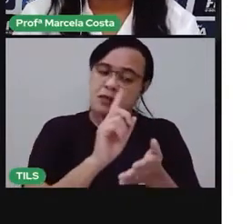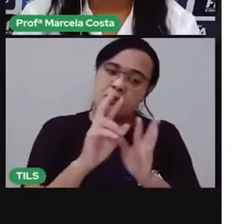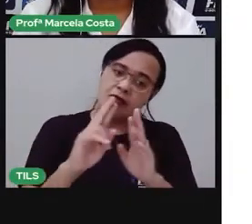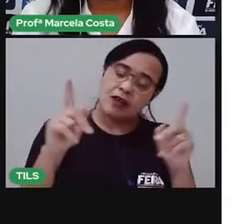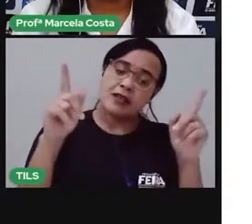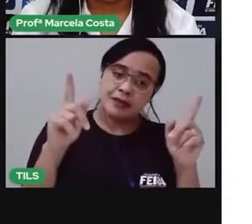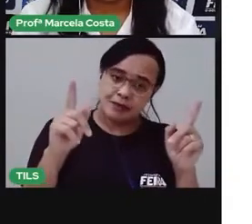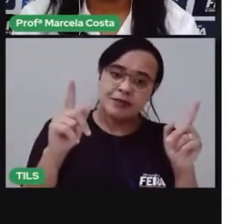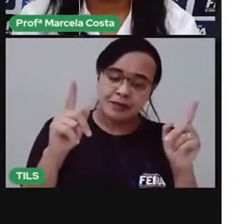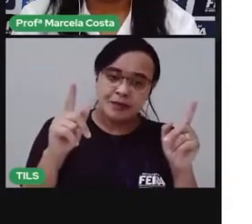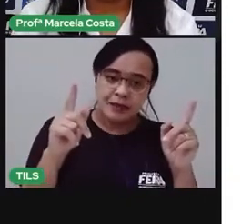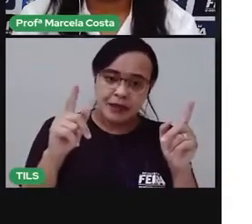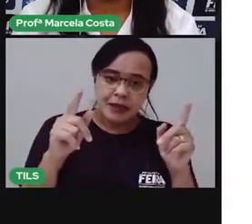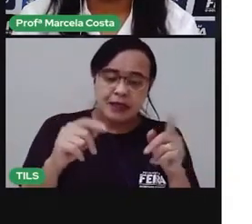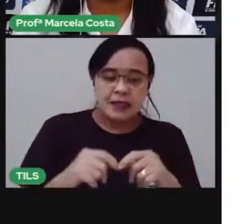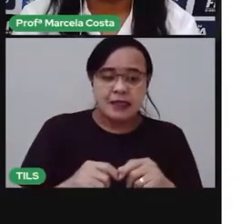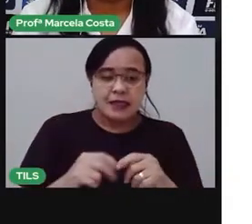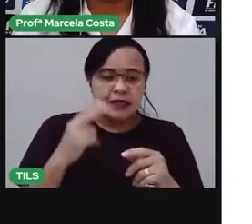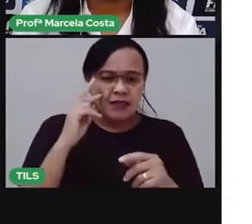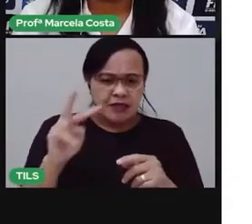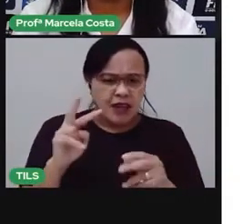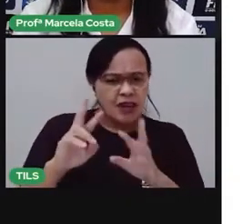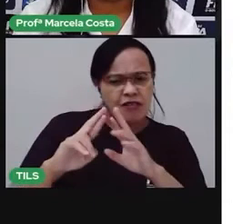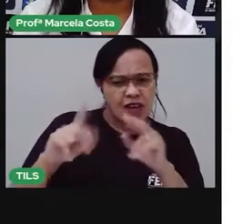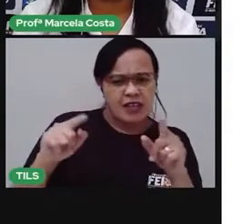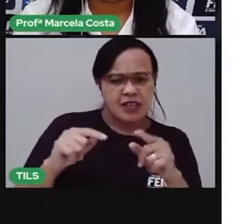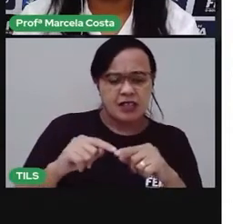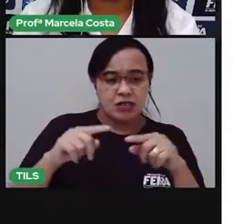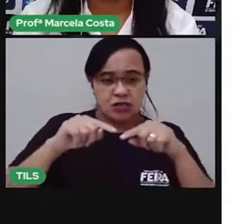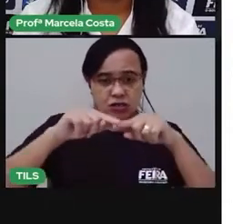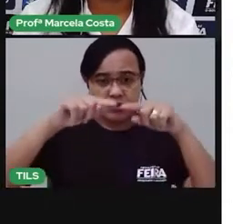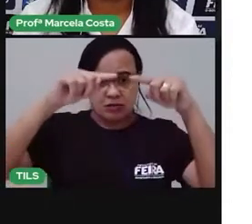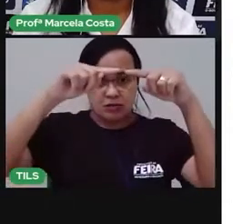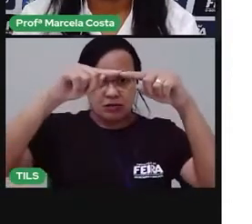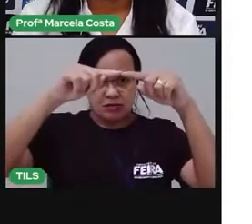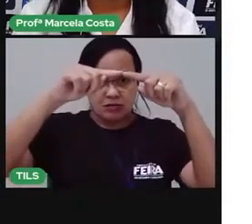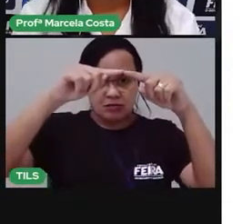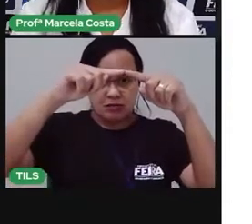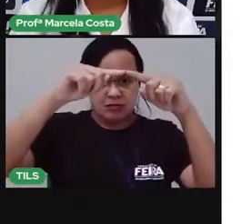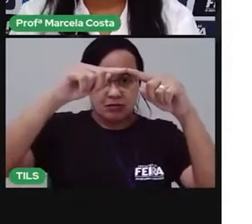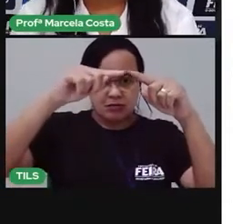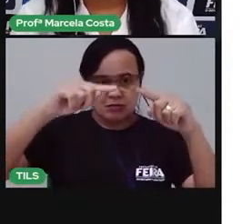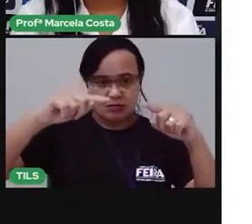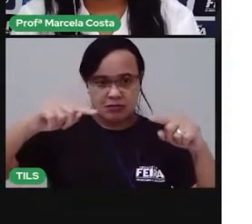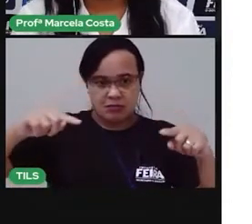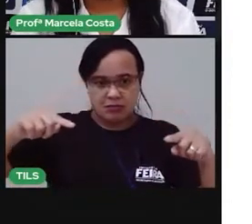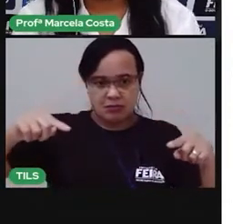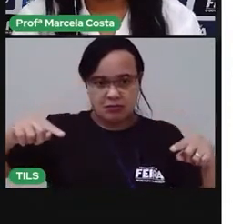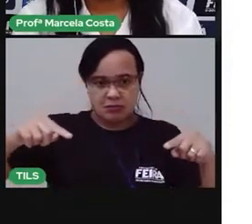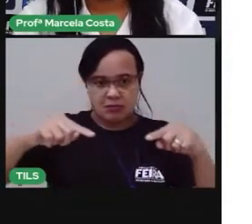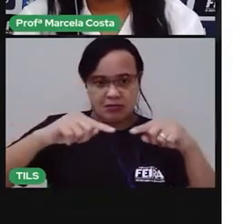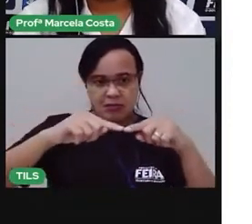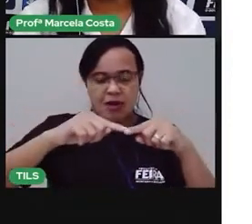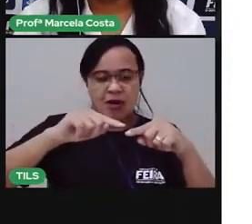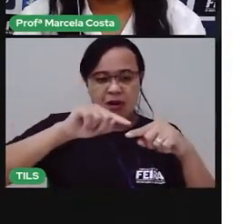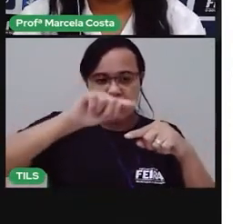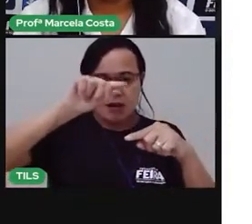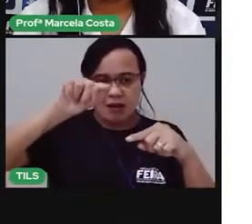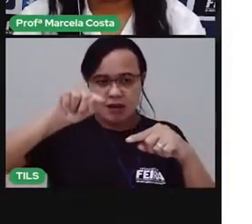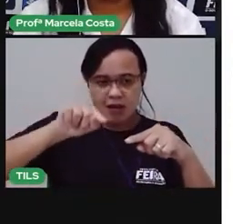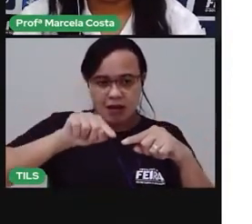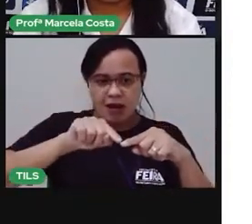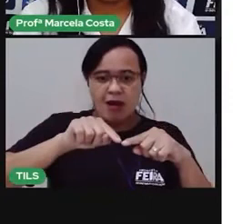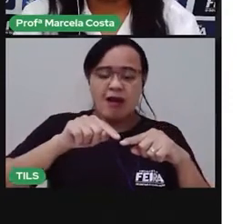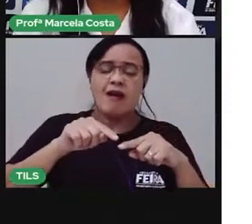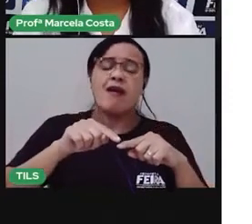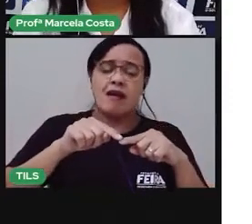Olha como ela é diferente. Ela tem um formato de um cone, né? Com algumas